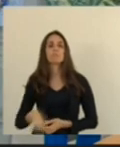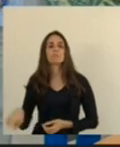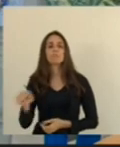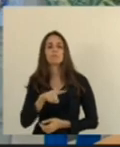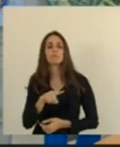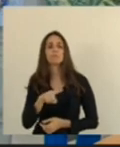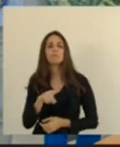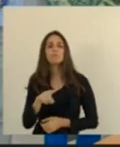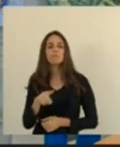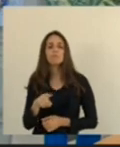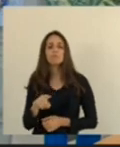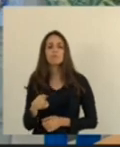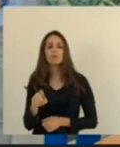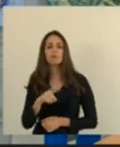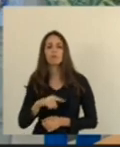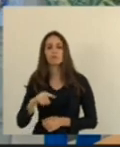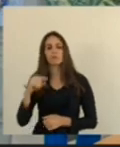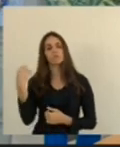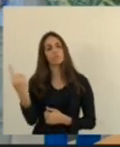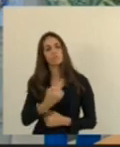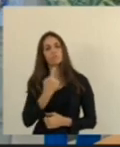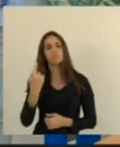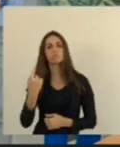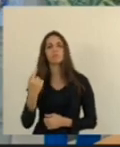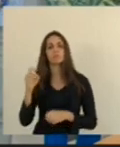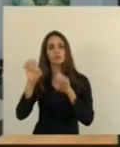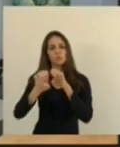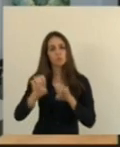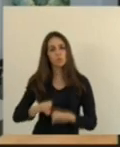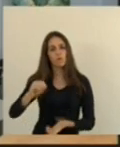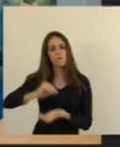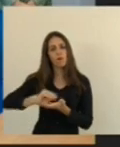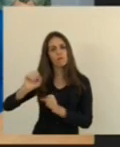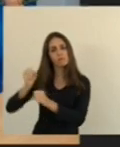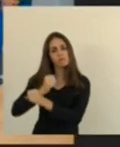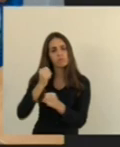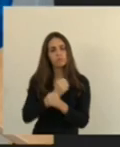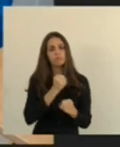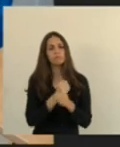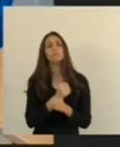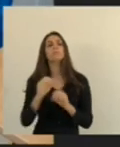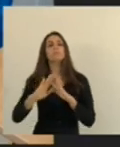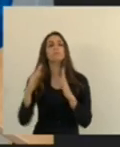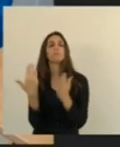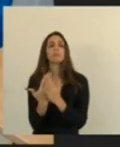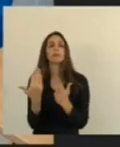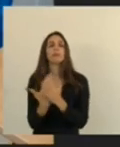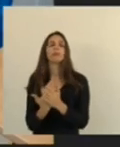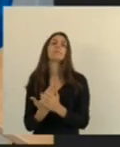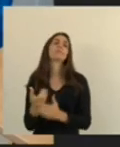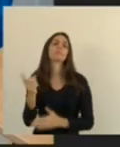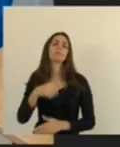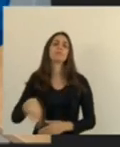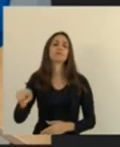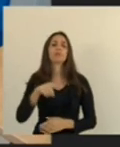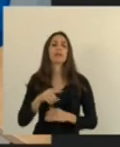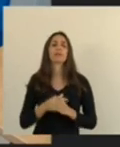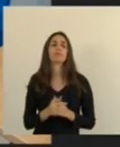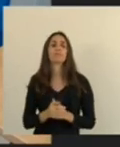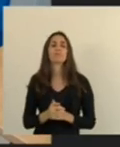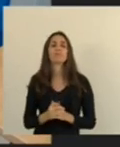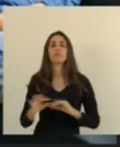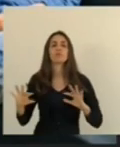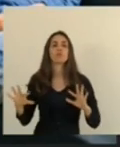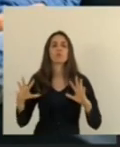consideração. falta de estrutura, de infraestrutura nas escolas de rede pública municipal. Está